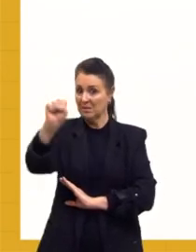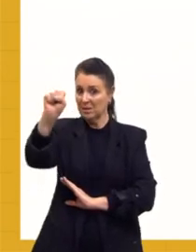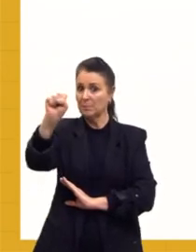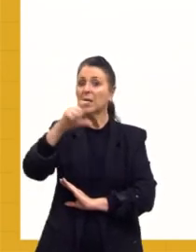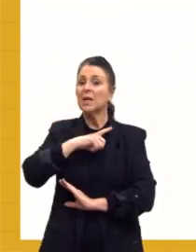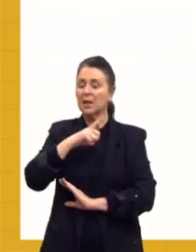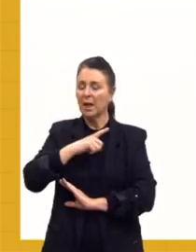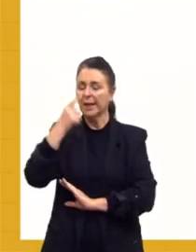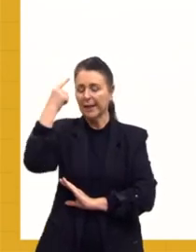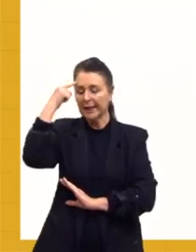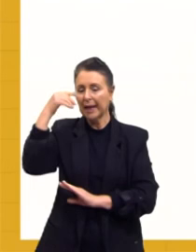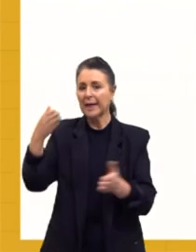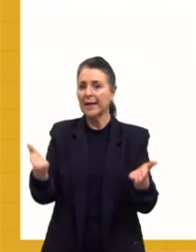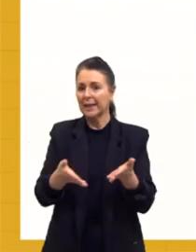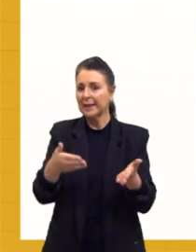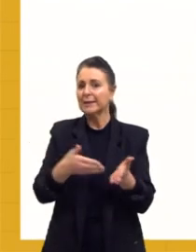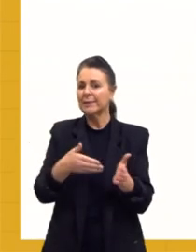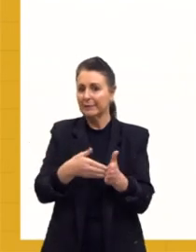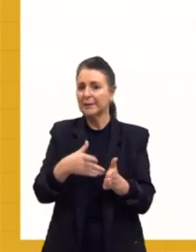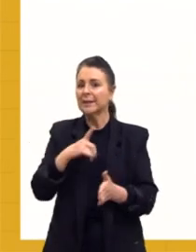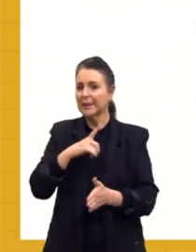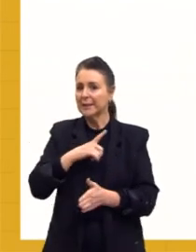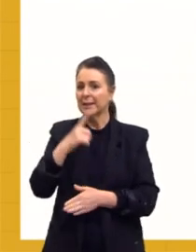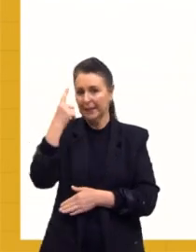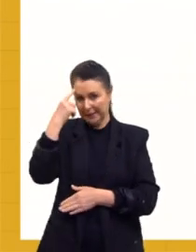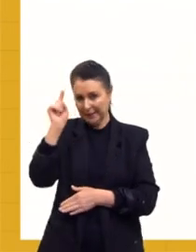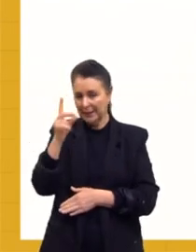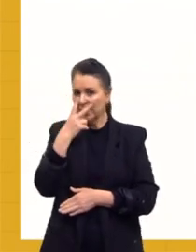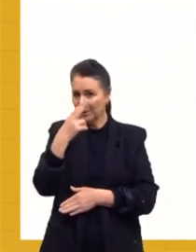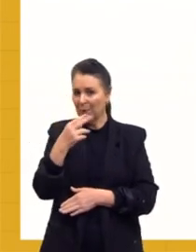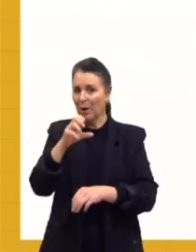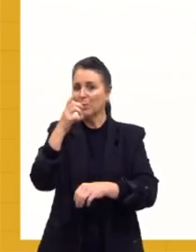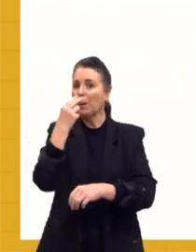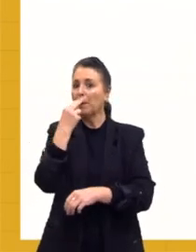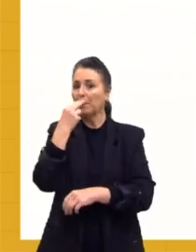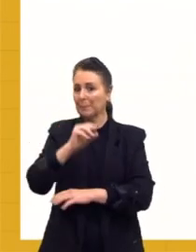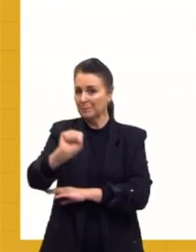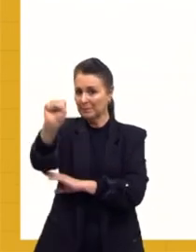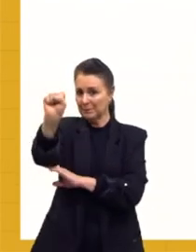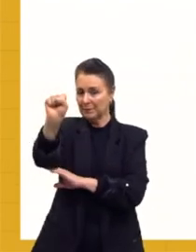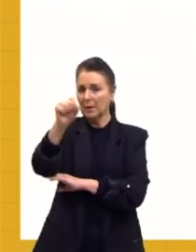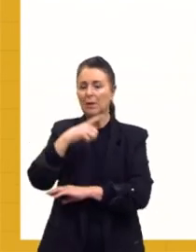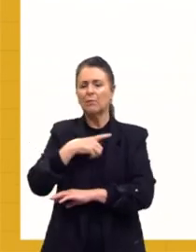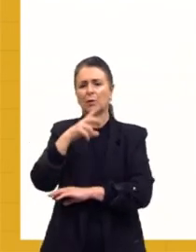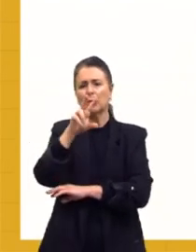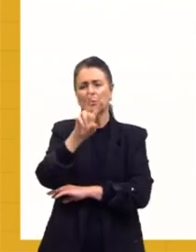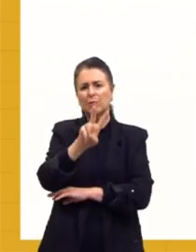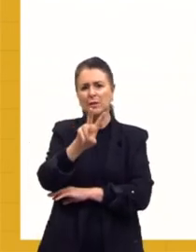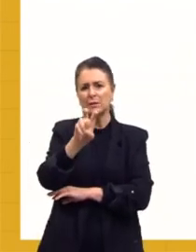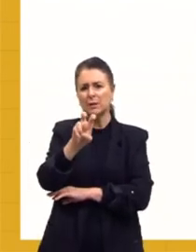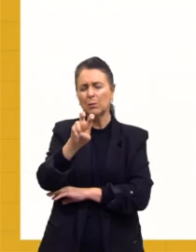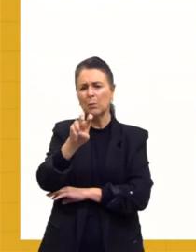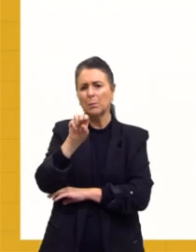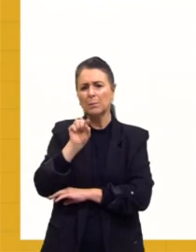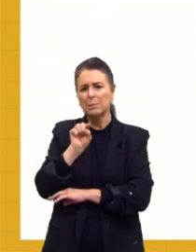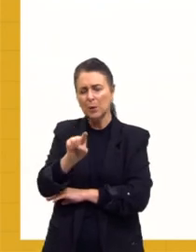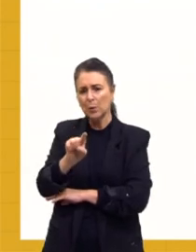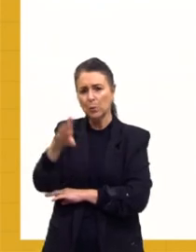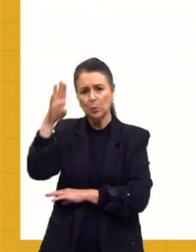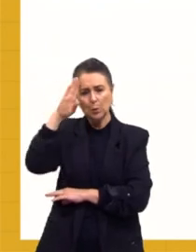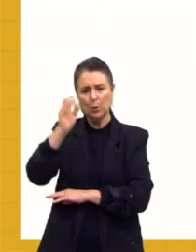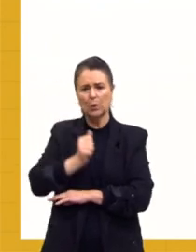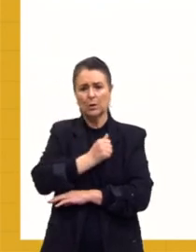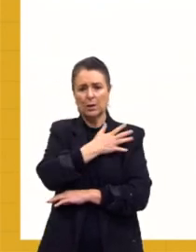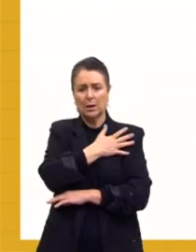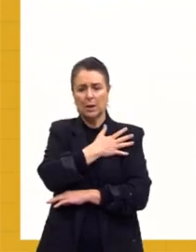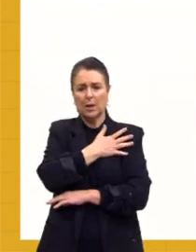eco hoje em dia, infelizmente. As forças brasileiras mandam aí 25 mil soldados. Se dizia que era mais